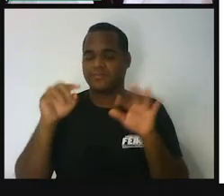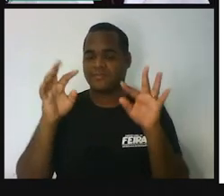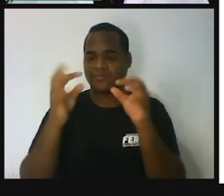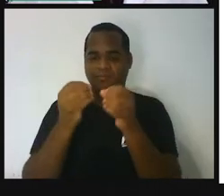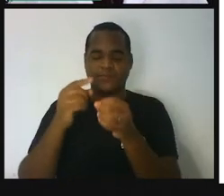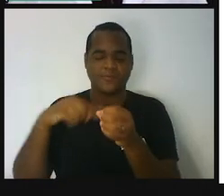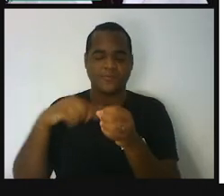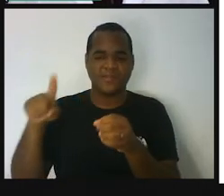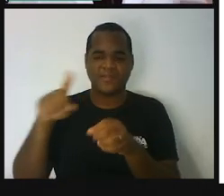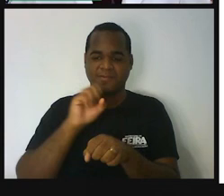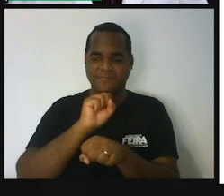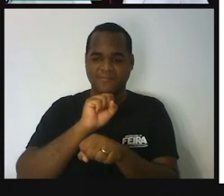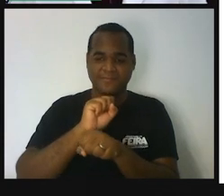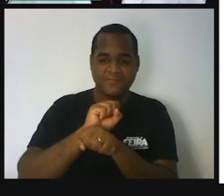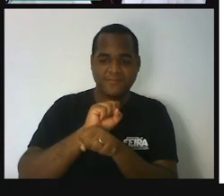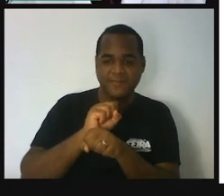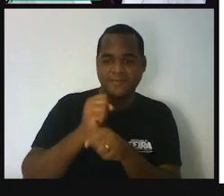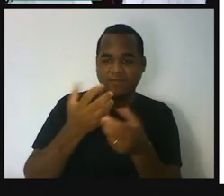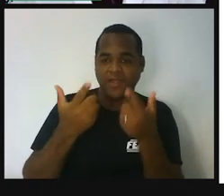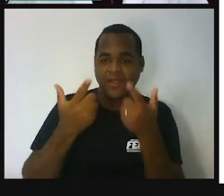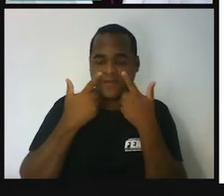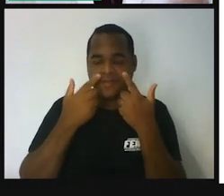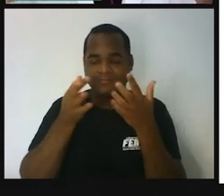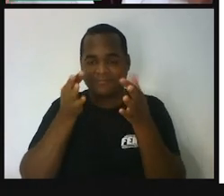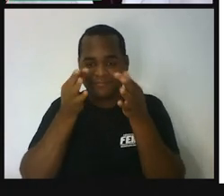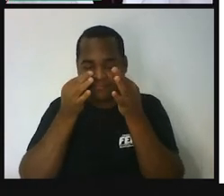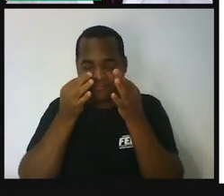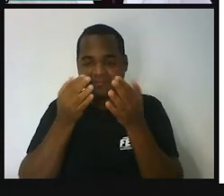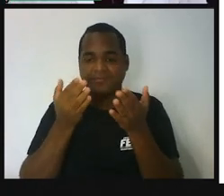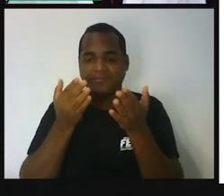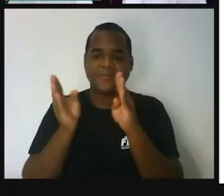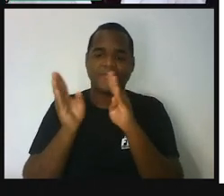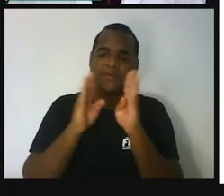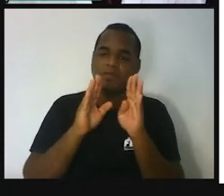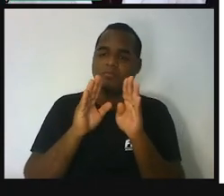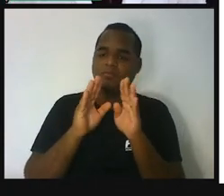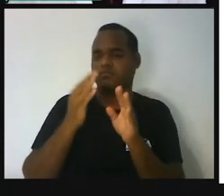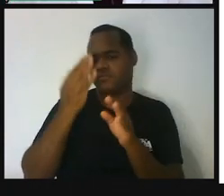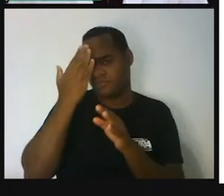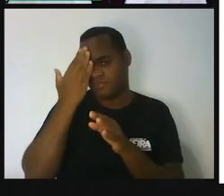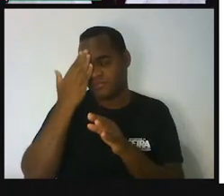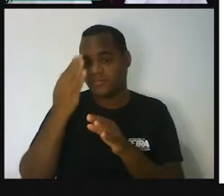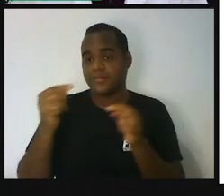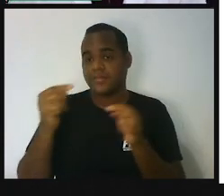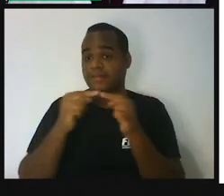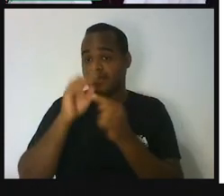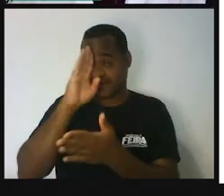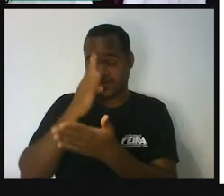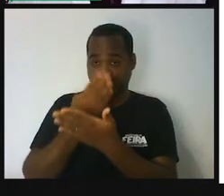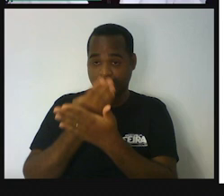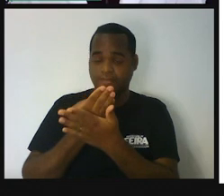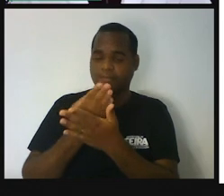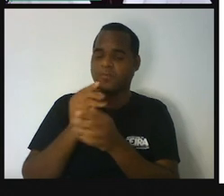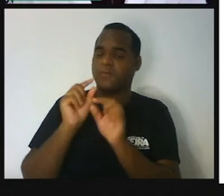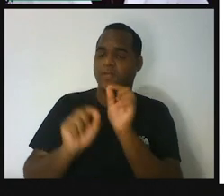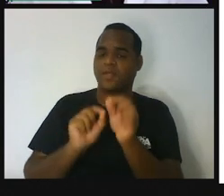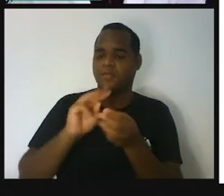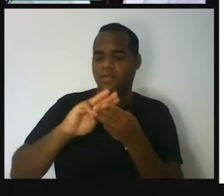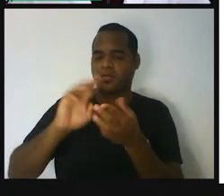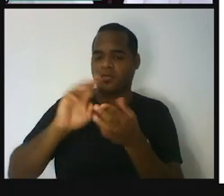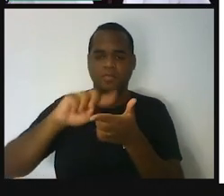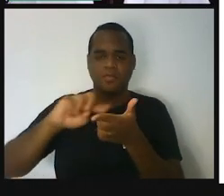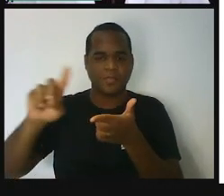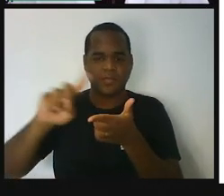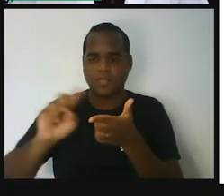nós que estamos aqui presenciando essa aula, temos um lema e o nosso lema é acreditar que a matemática não é